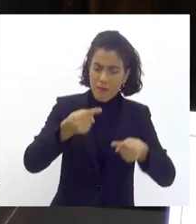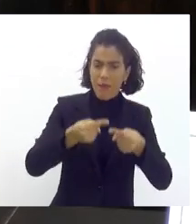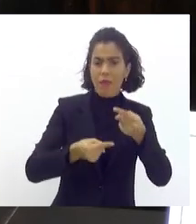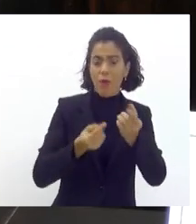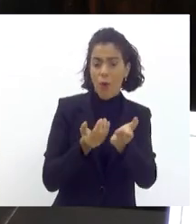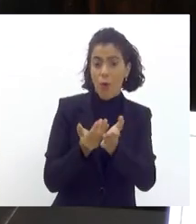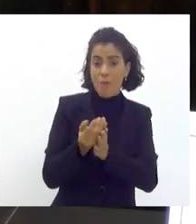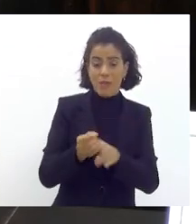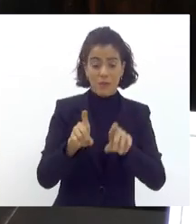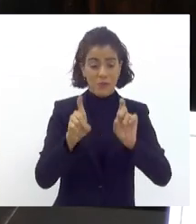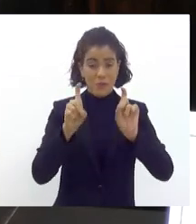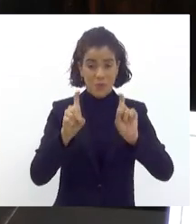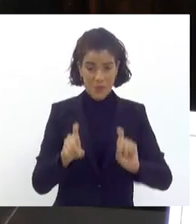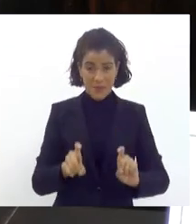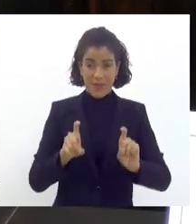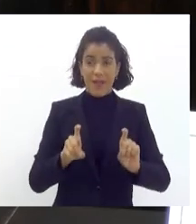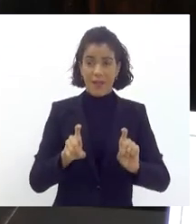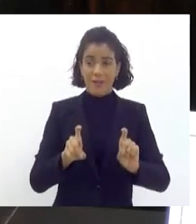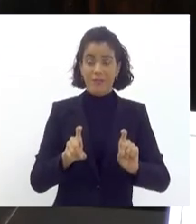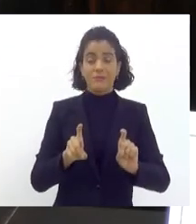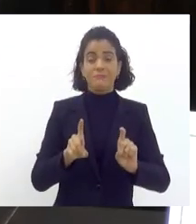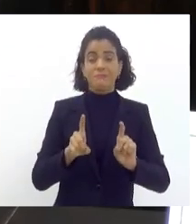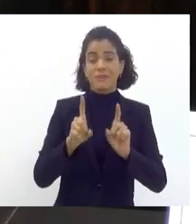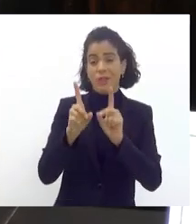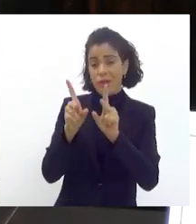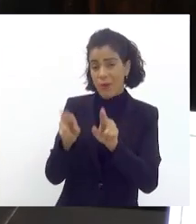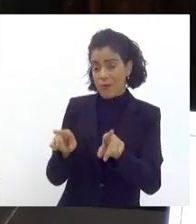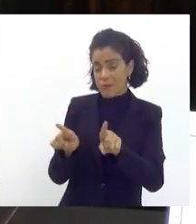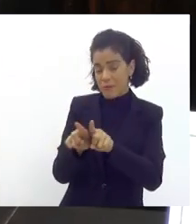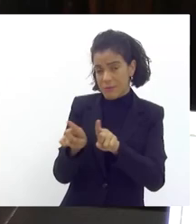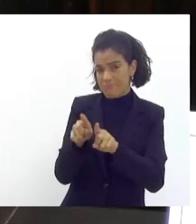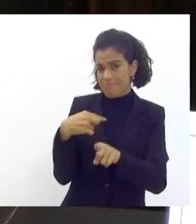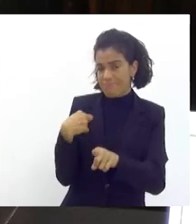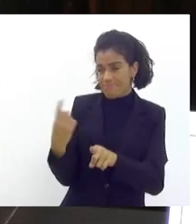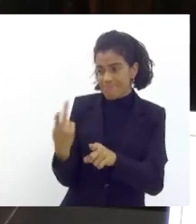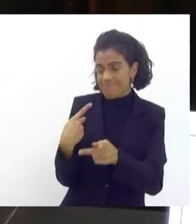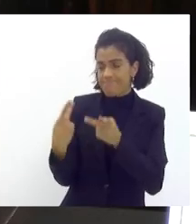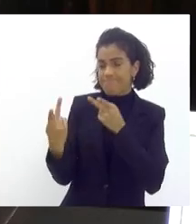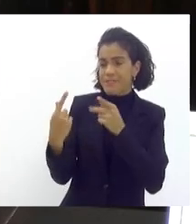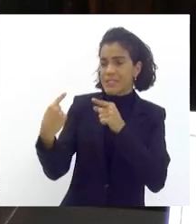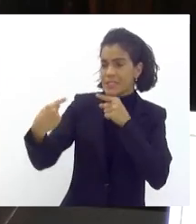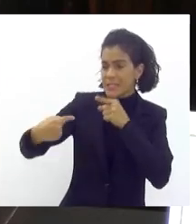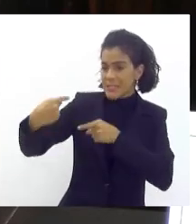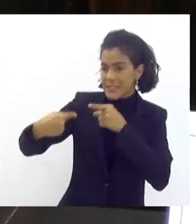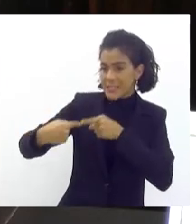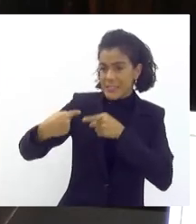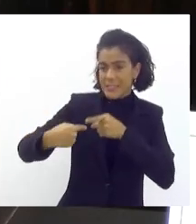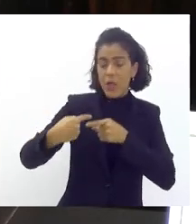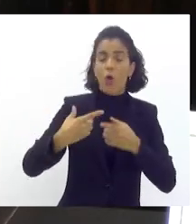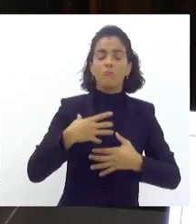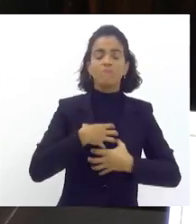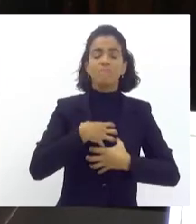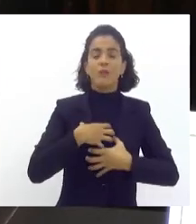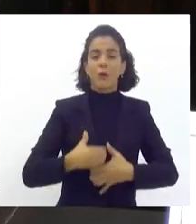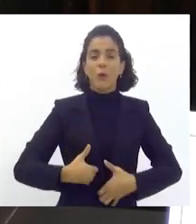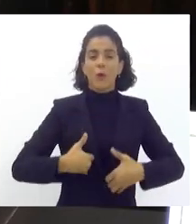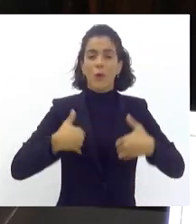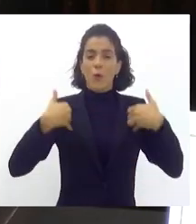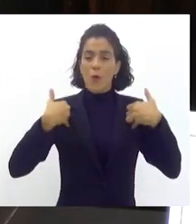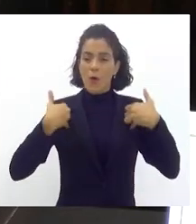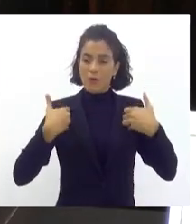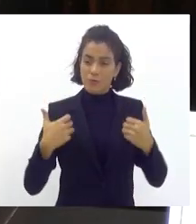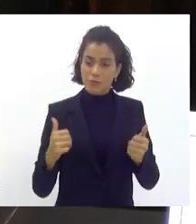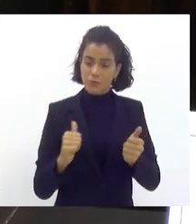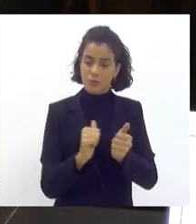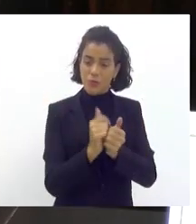mandato e na mesma forma que a gente discutiu hoje eu me sinto muito orgulhoso de ser coautor